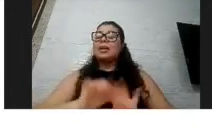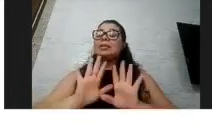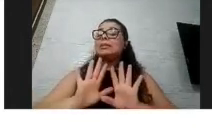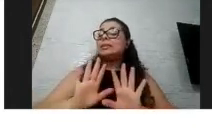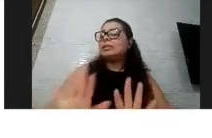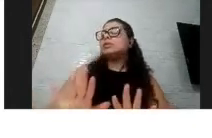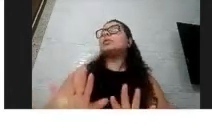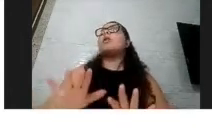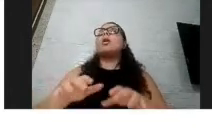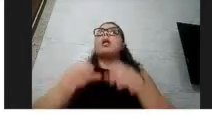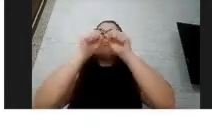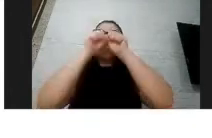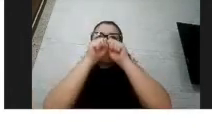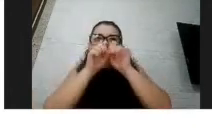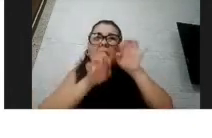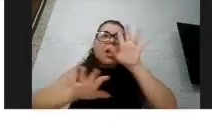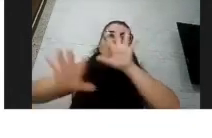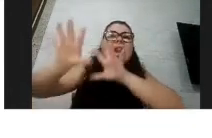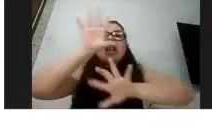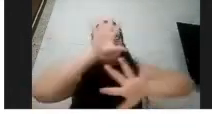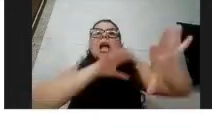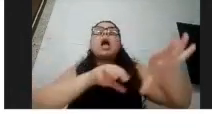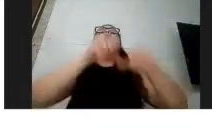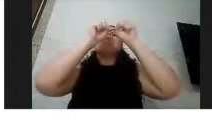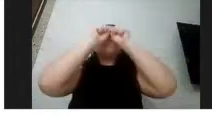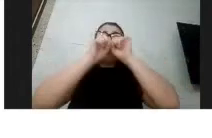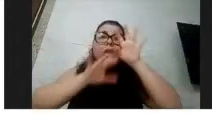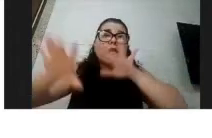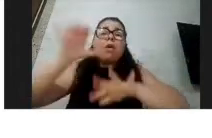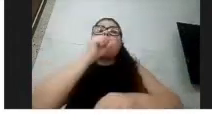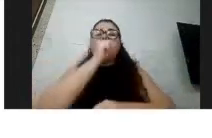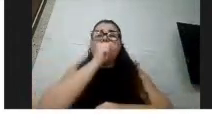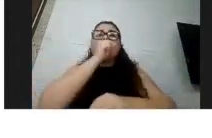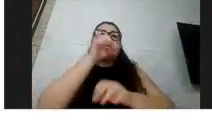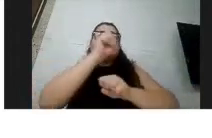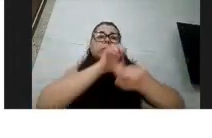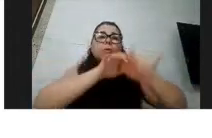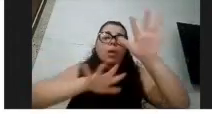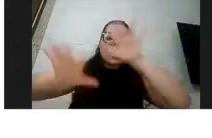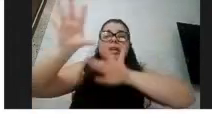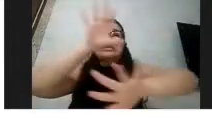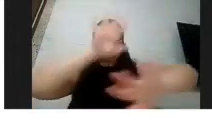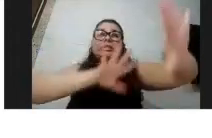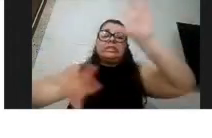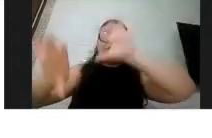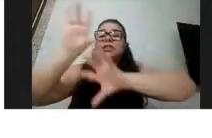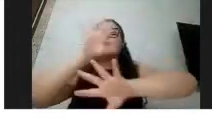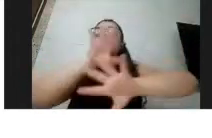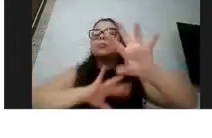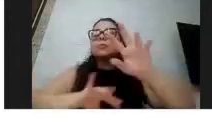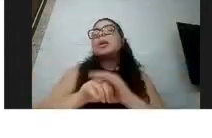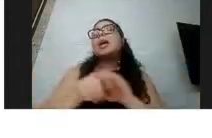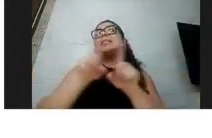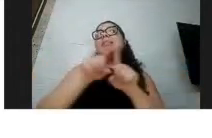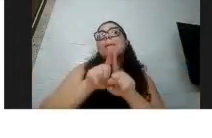partículas existentes no espirro, na tosse, naquelas que a gente elimina através de quando a gente